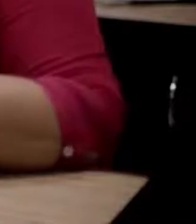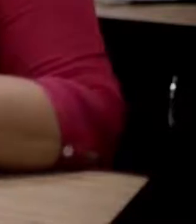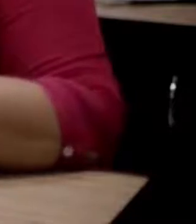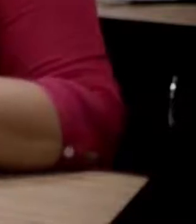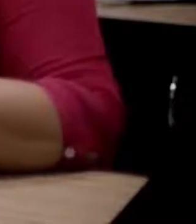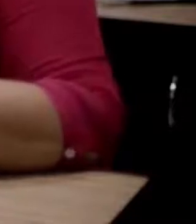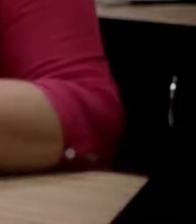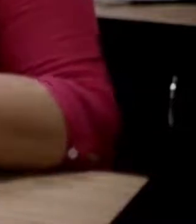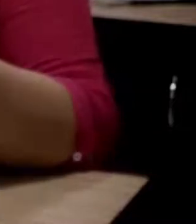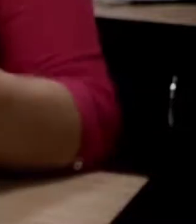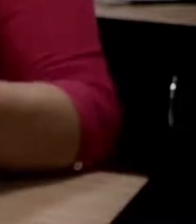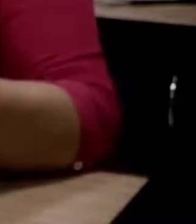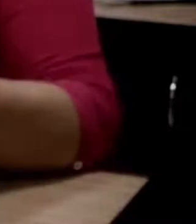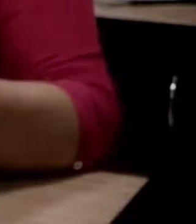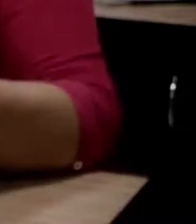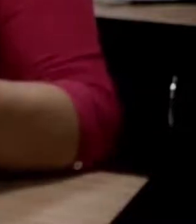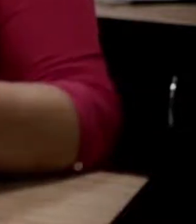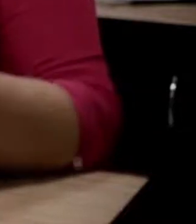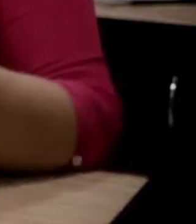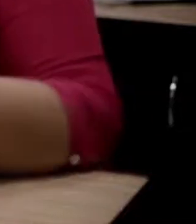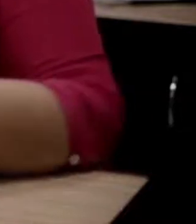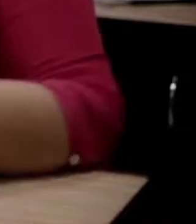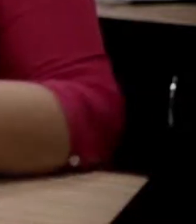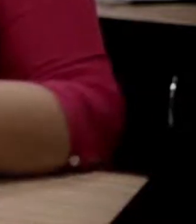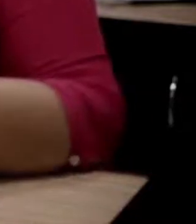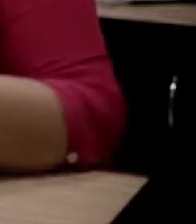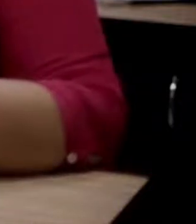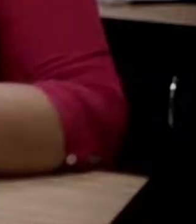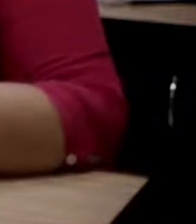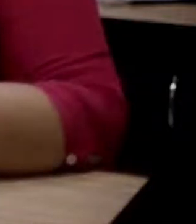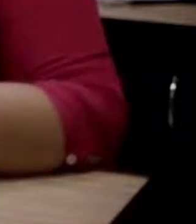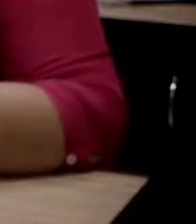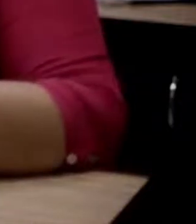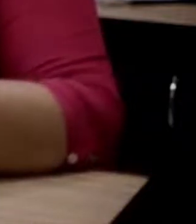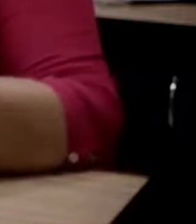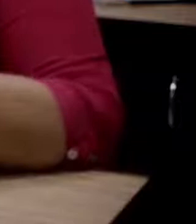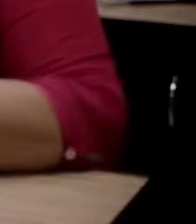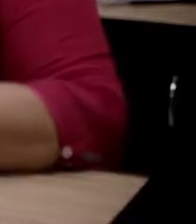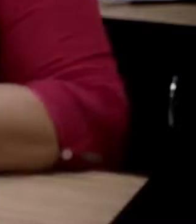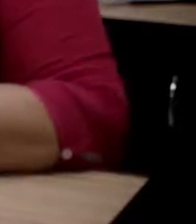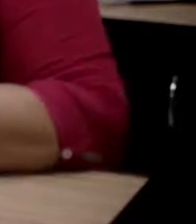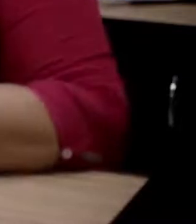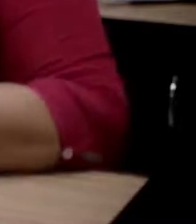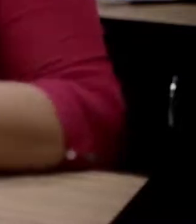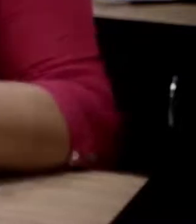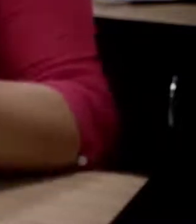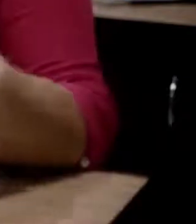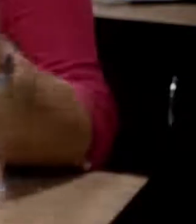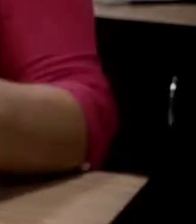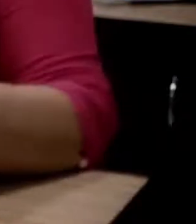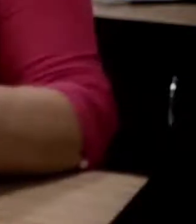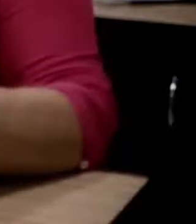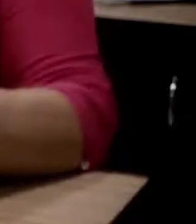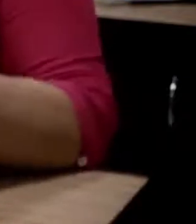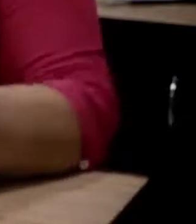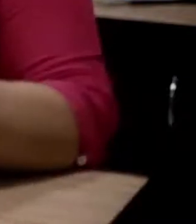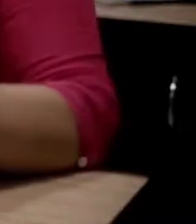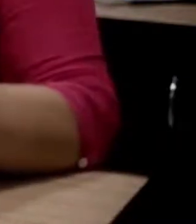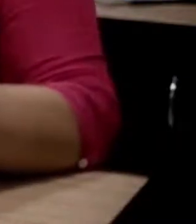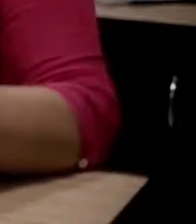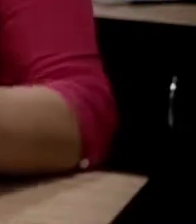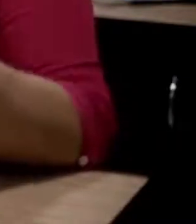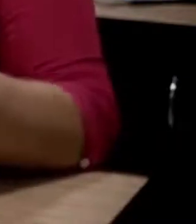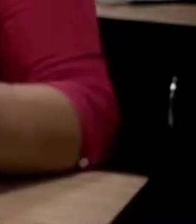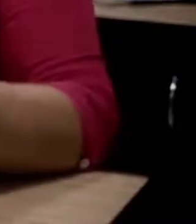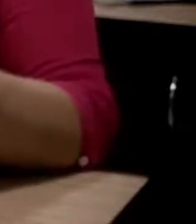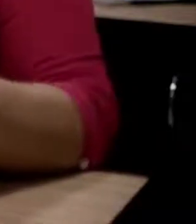principal função. Hoje, trabalho com edição de livros, escrevo, mas sempre foi em torno